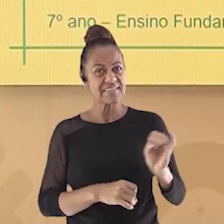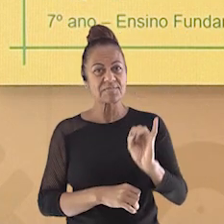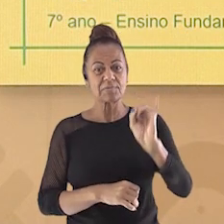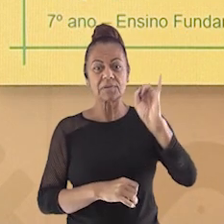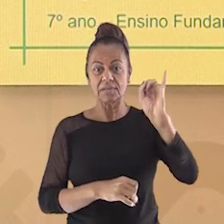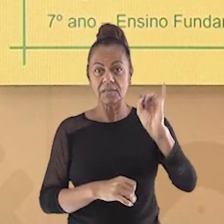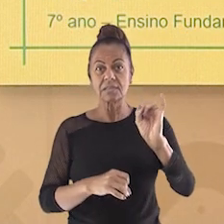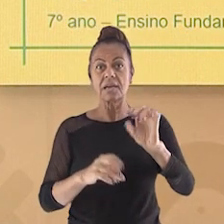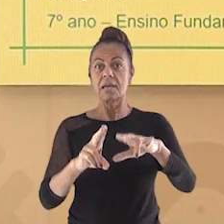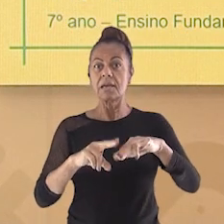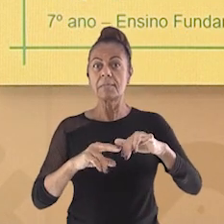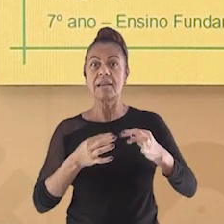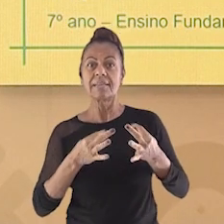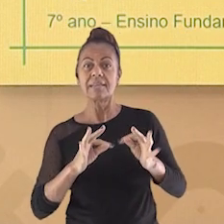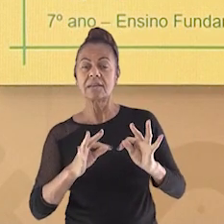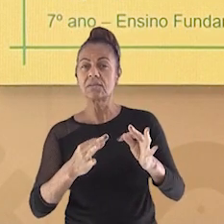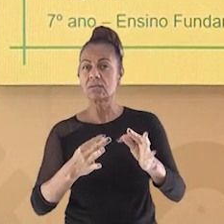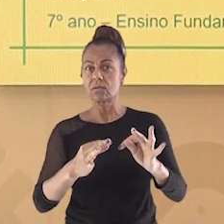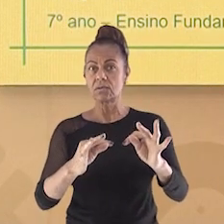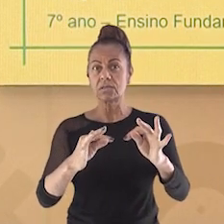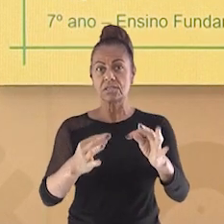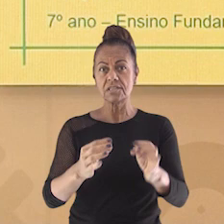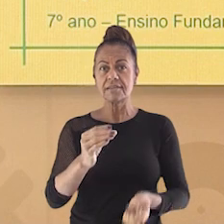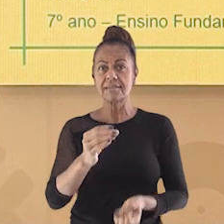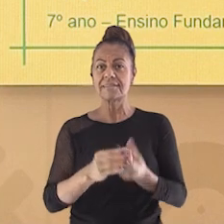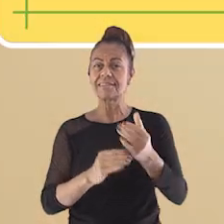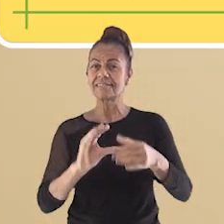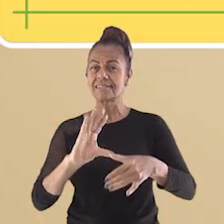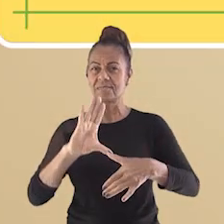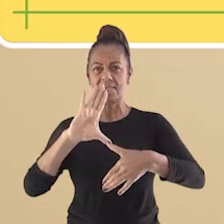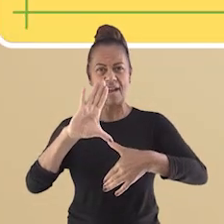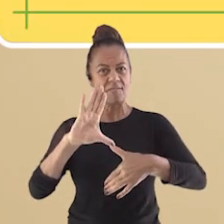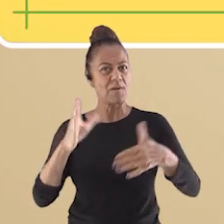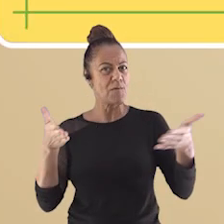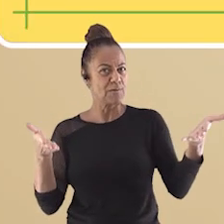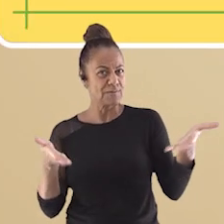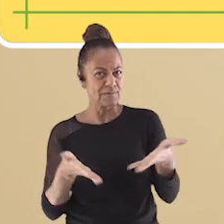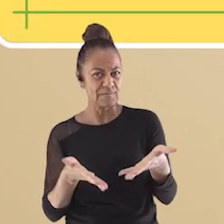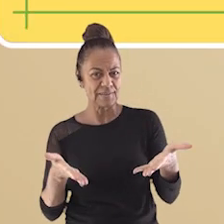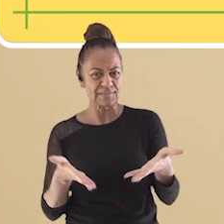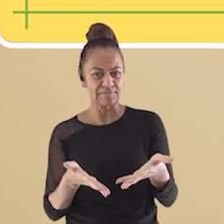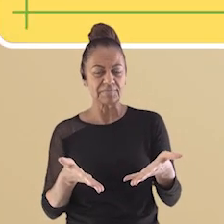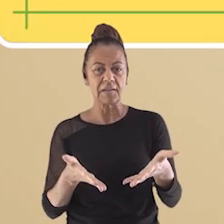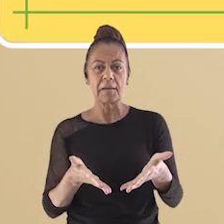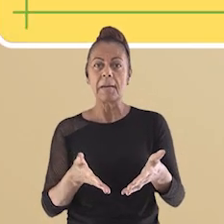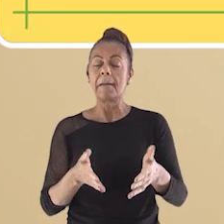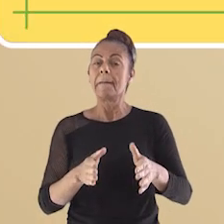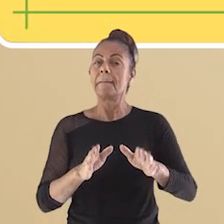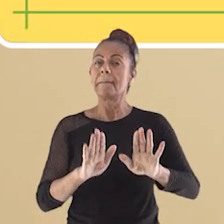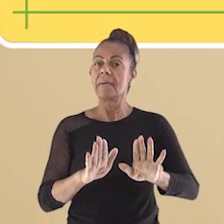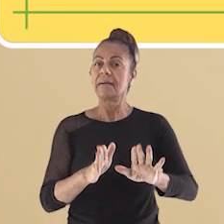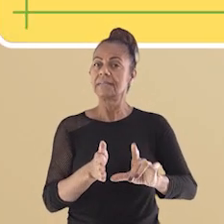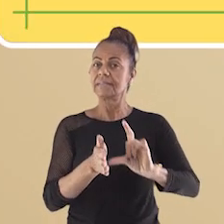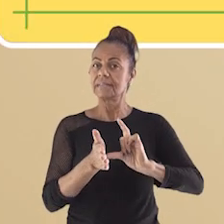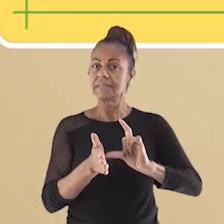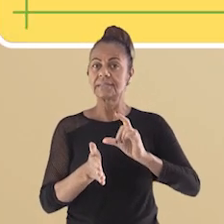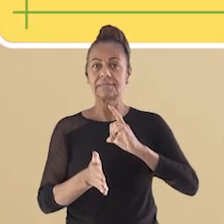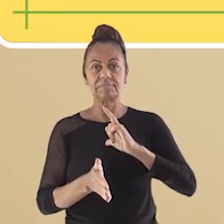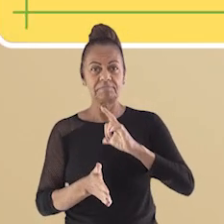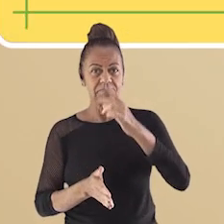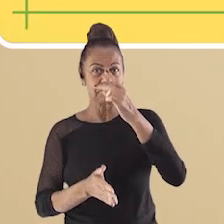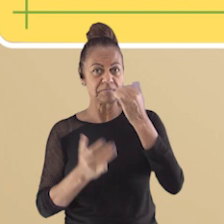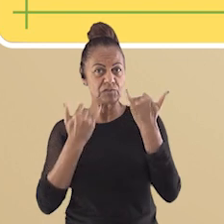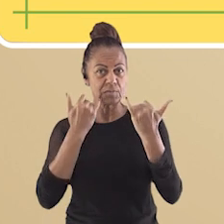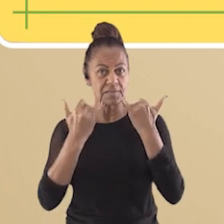criação dos mapas nos dias de hoje. Vamos nessa? Mas antes, para os professores e professoras que aqui